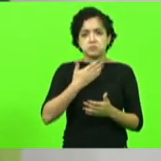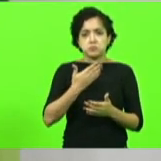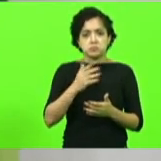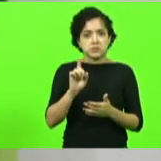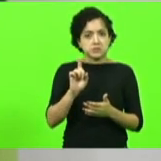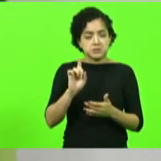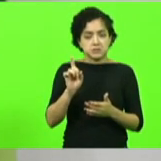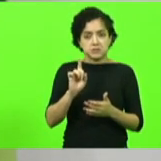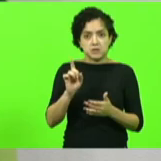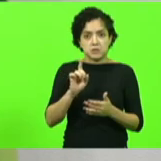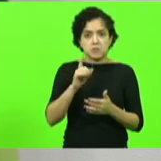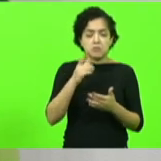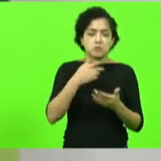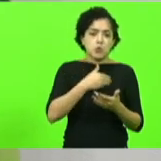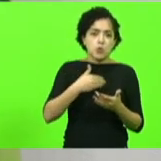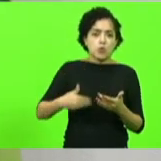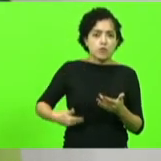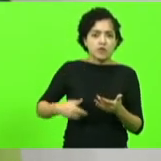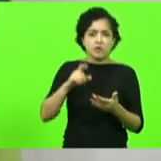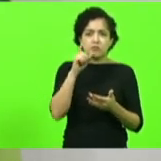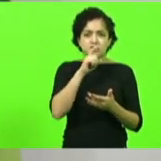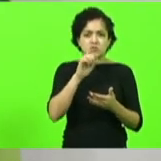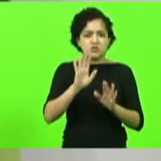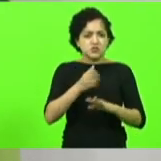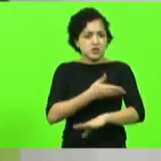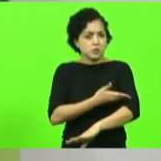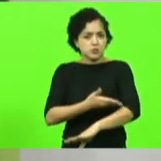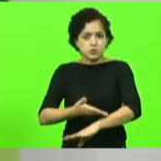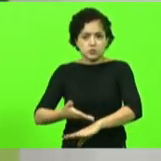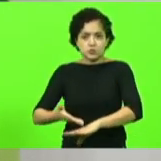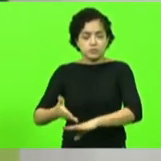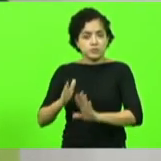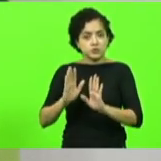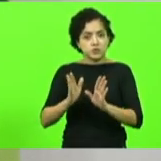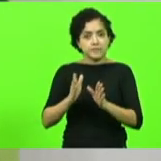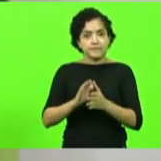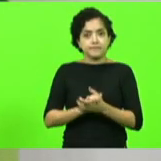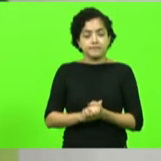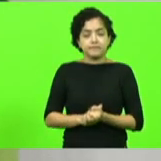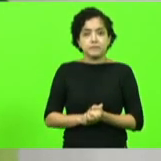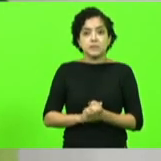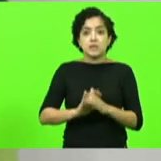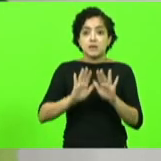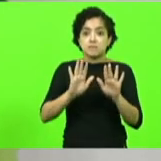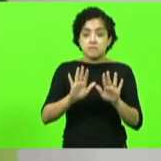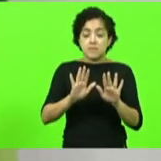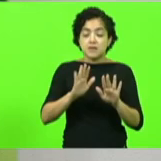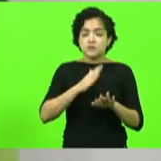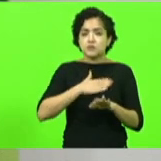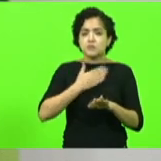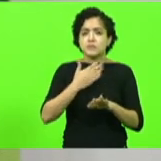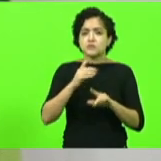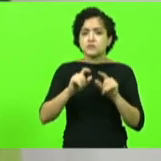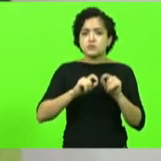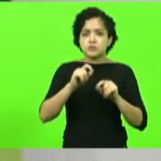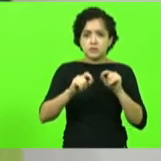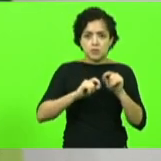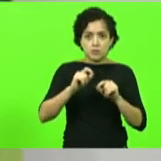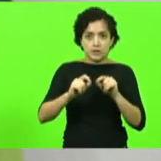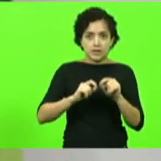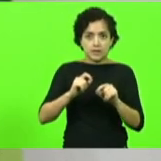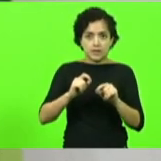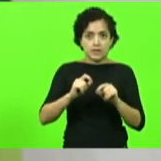governo mentir é prática é um governo mentiroso mas o que me assusta é a imprensa